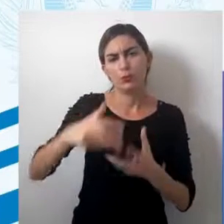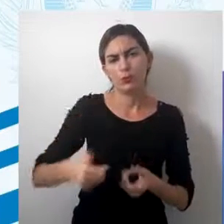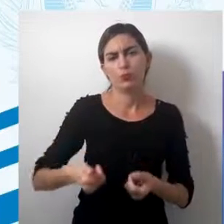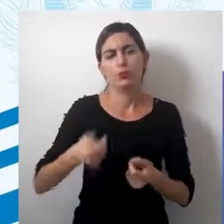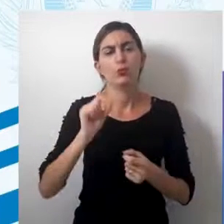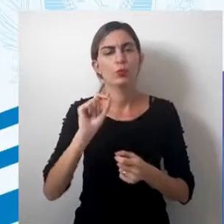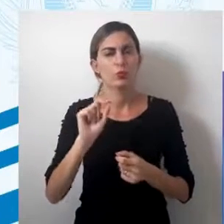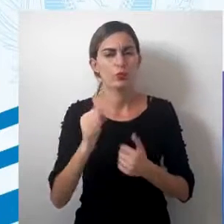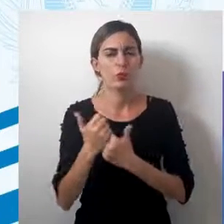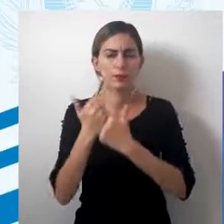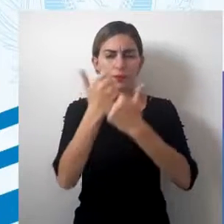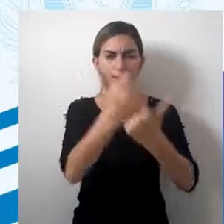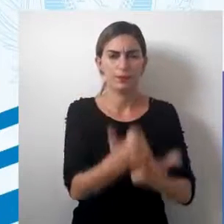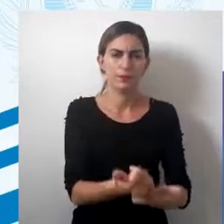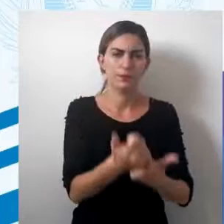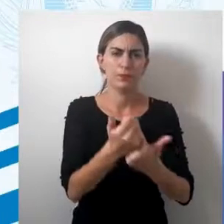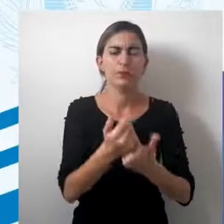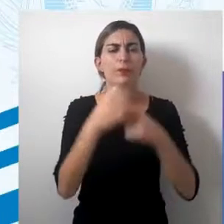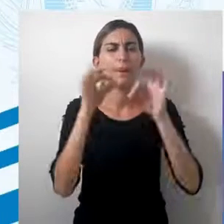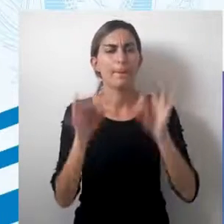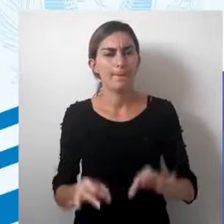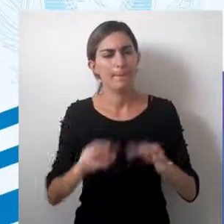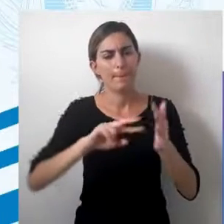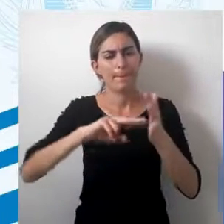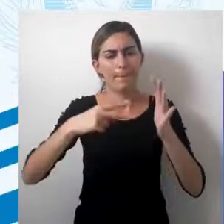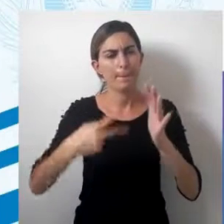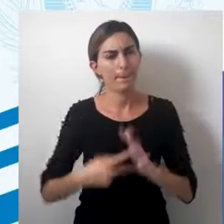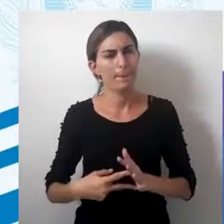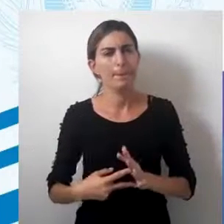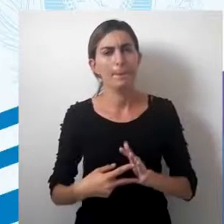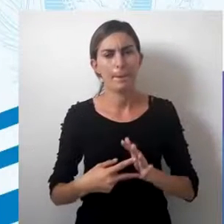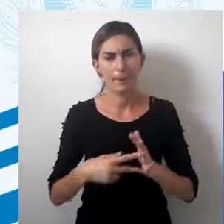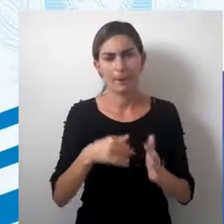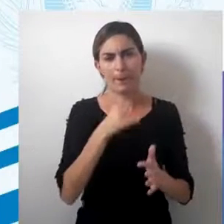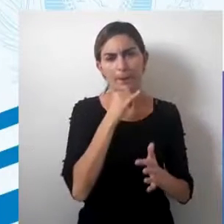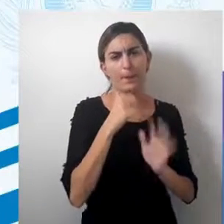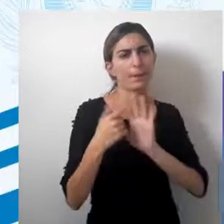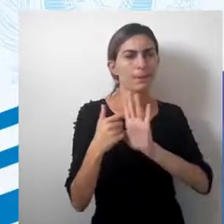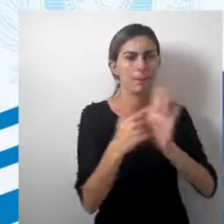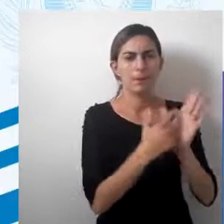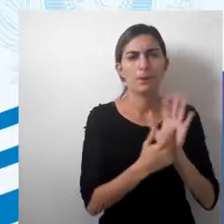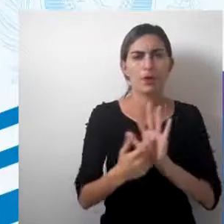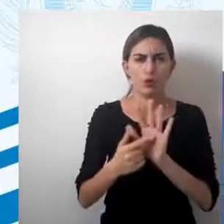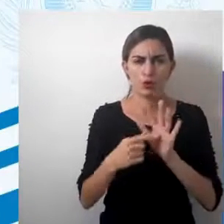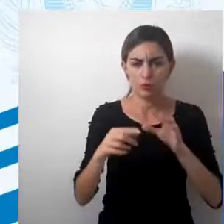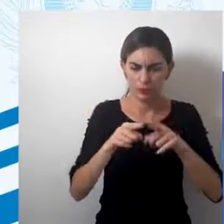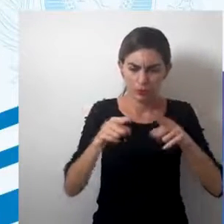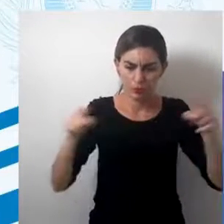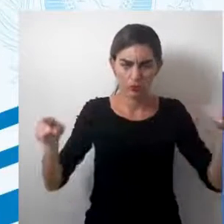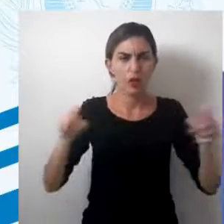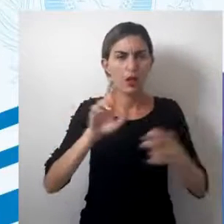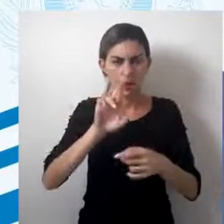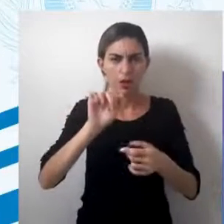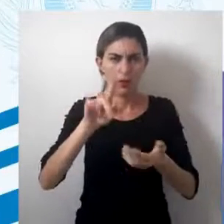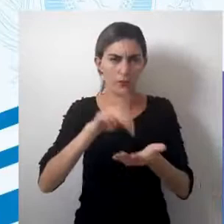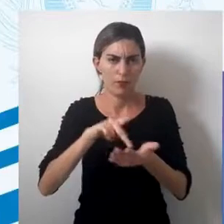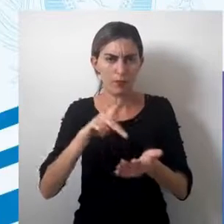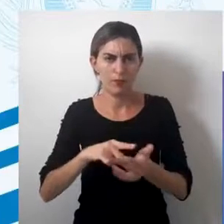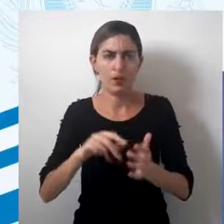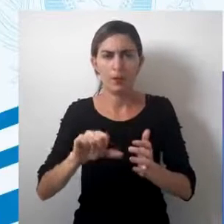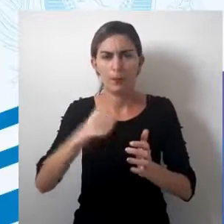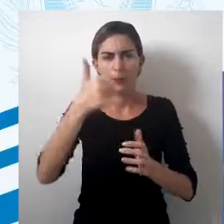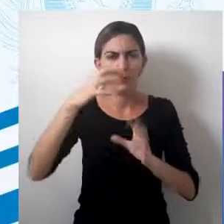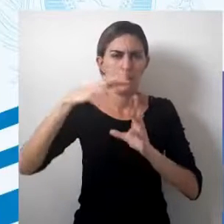fosse também representado com uma certa significação. Mostra o tamanho real em relação ao chamado